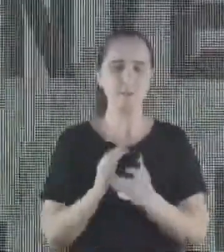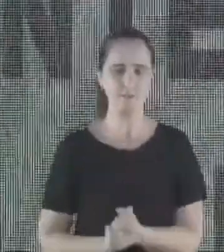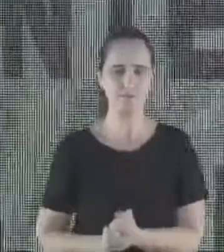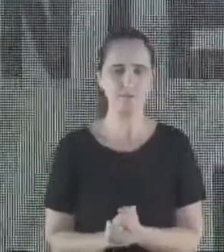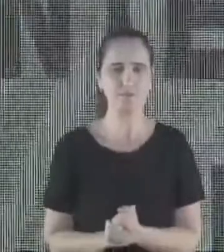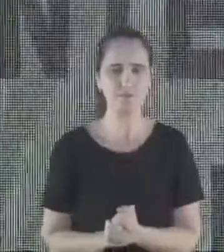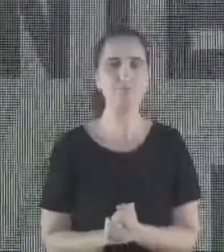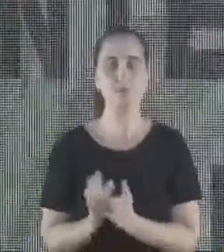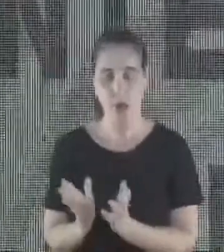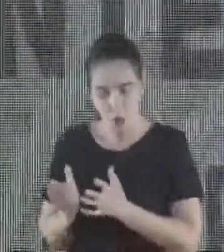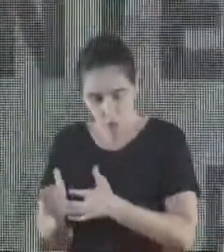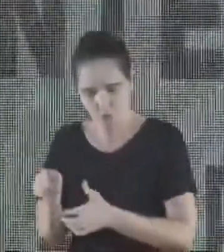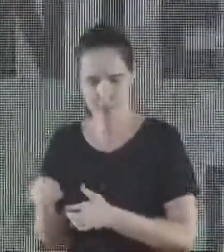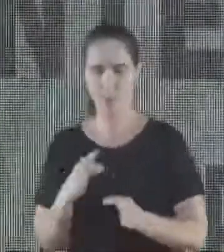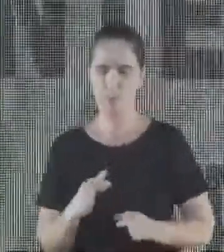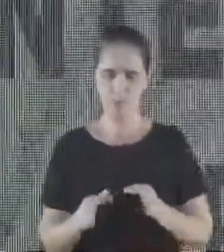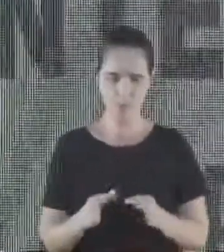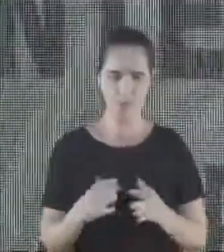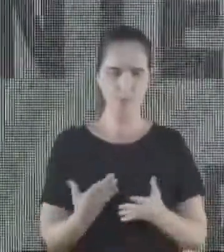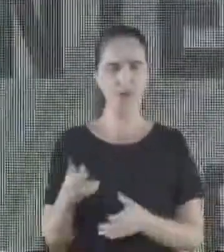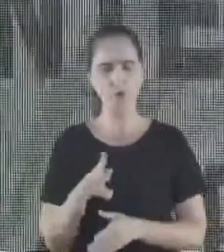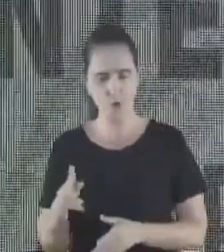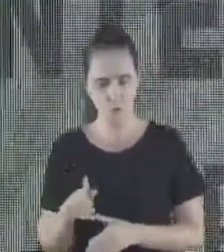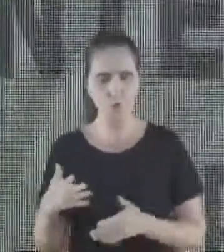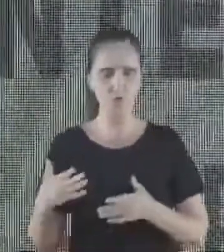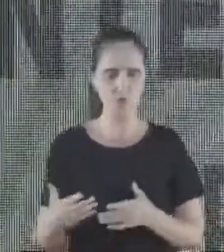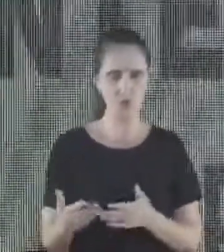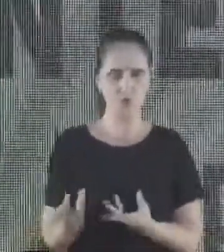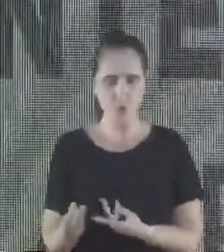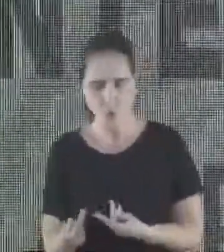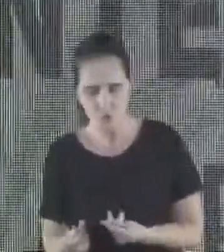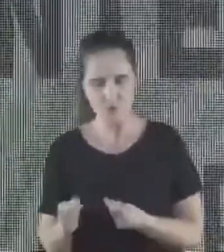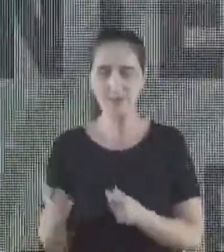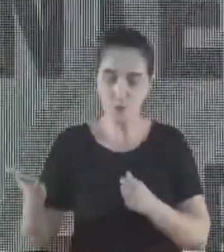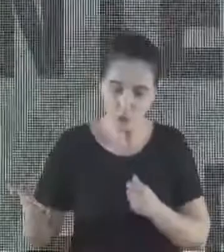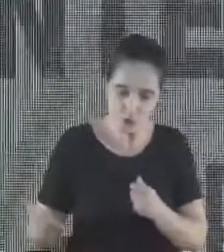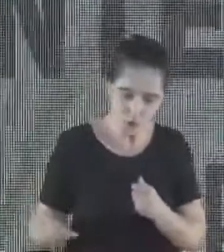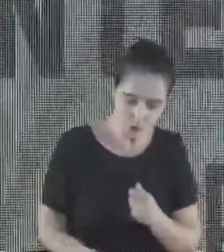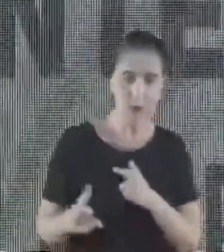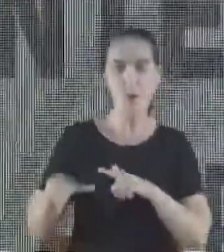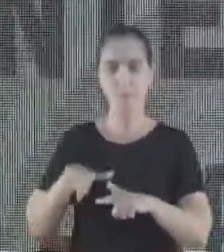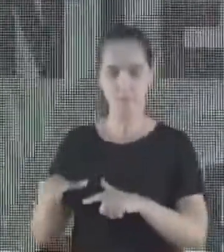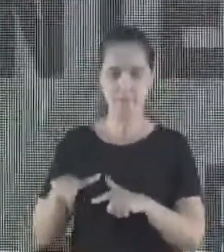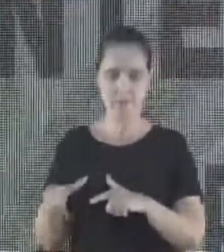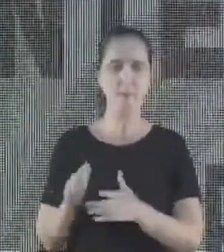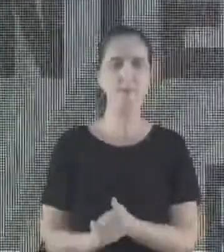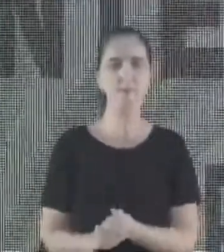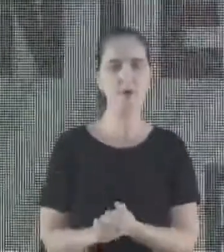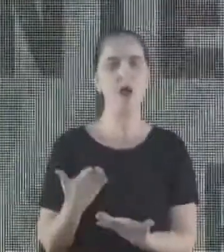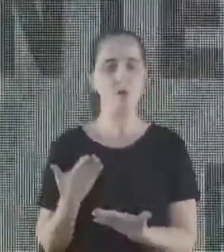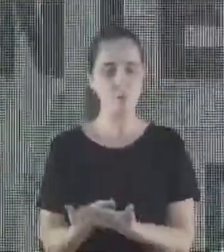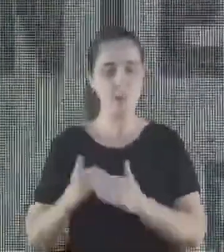que a nossa equipe vem preparando, todos os professores tiveram qualificação para trabalhar com a questão do ensino emergencial.